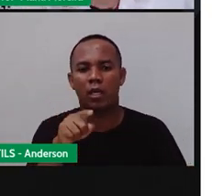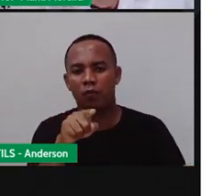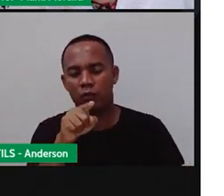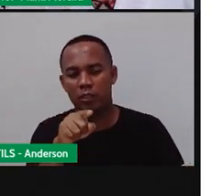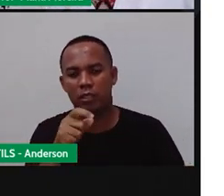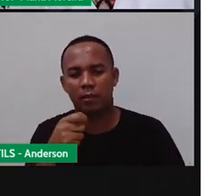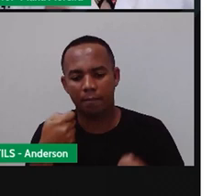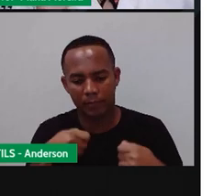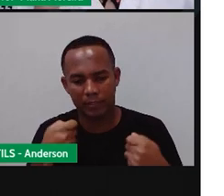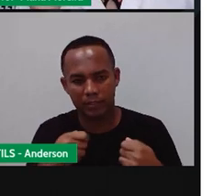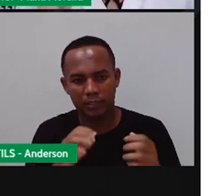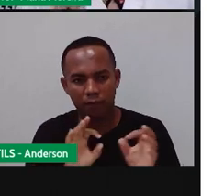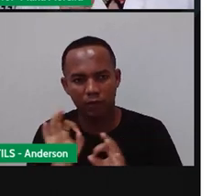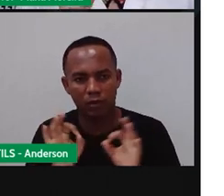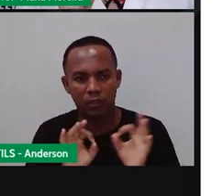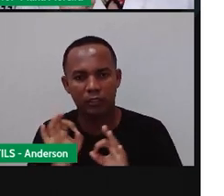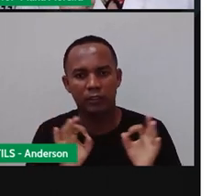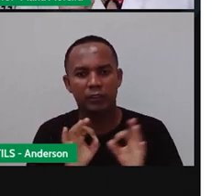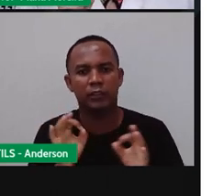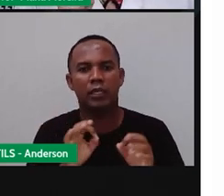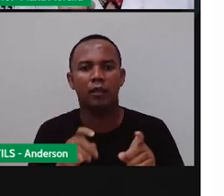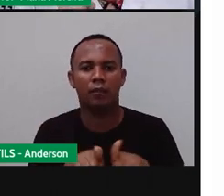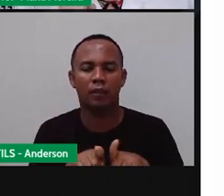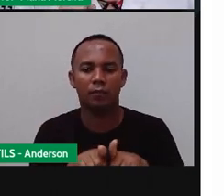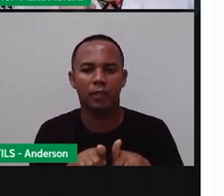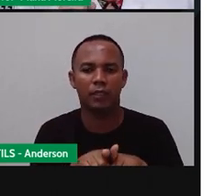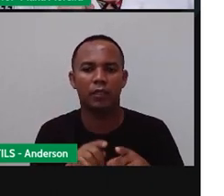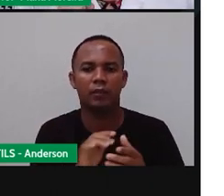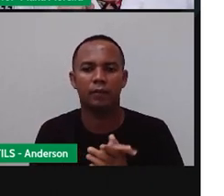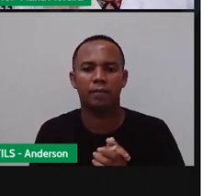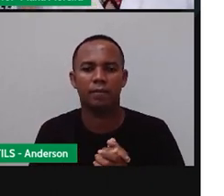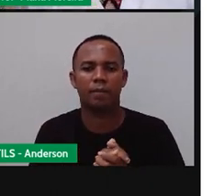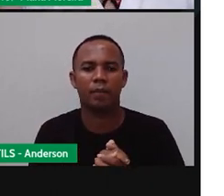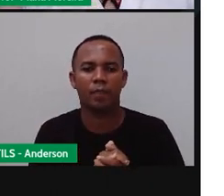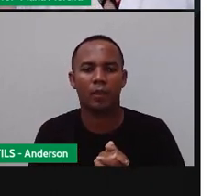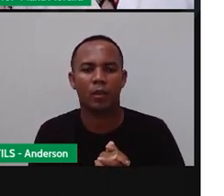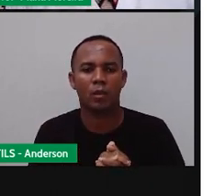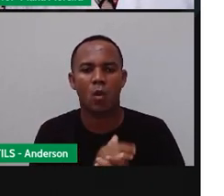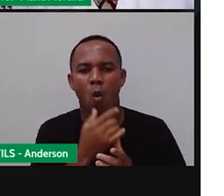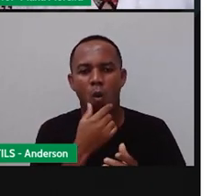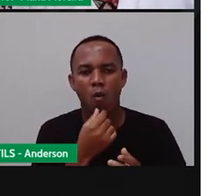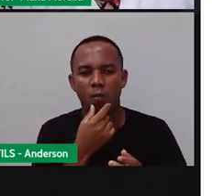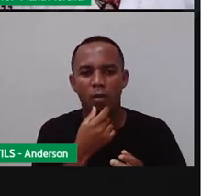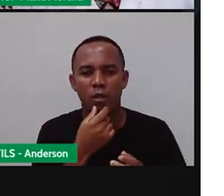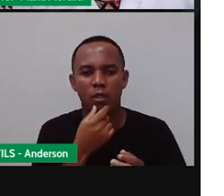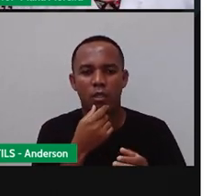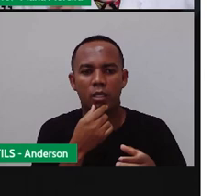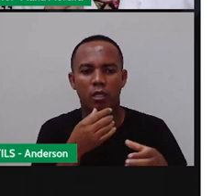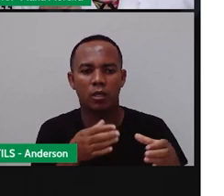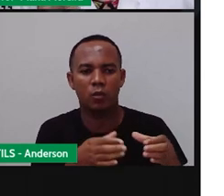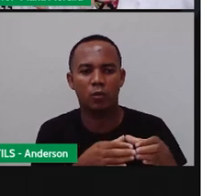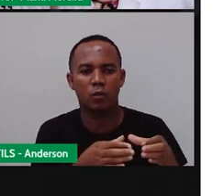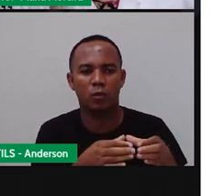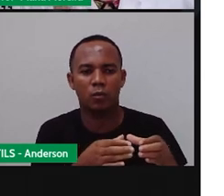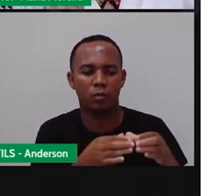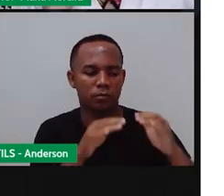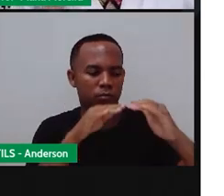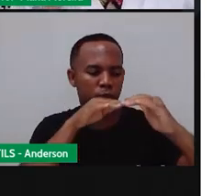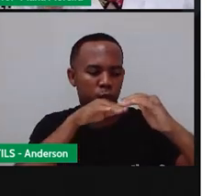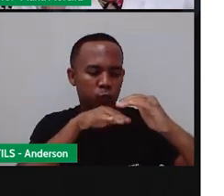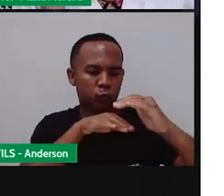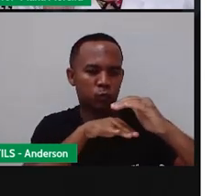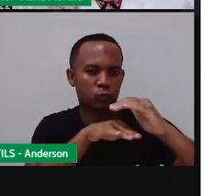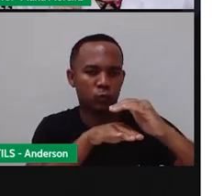organizar pra, principalmente, os homens, né? Das cavernas, que, ó, bem antes aí dos egípcios. Eles precisavam se preocupar.